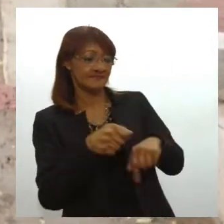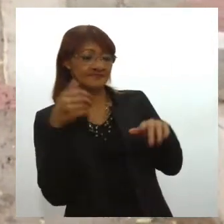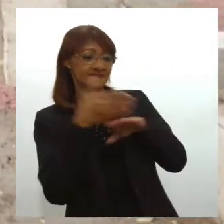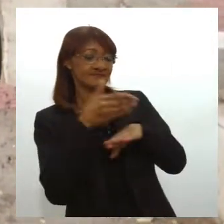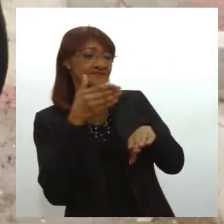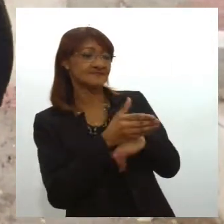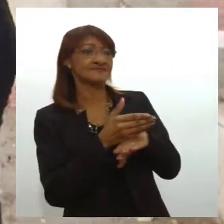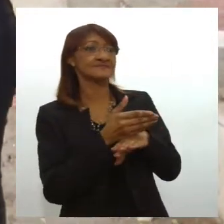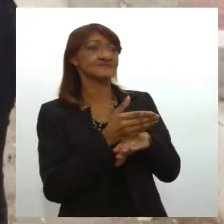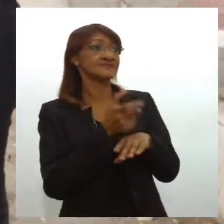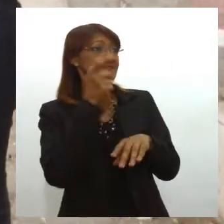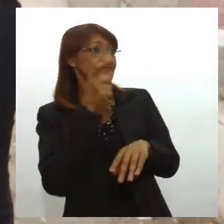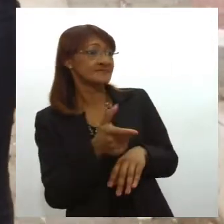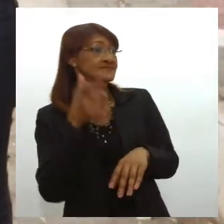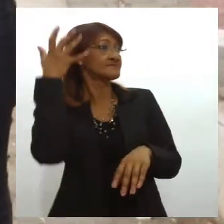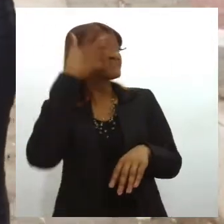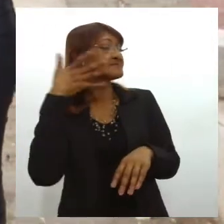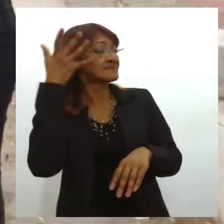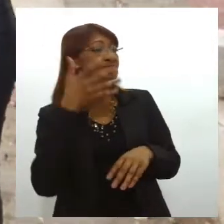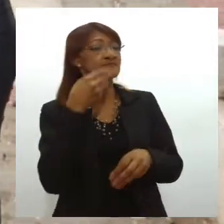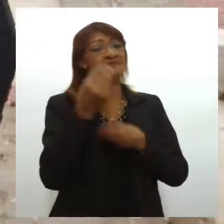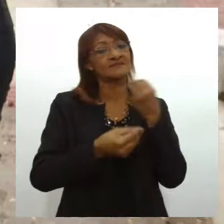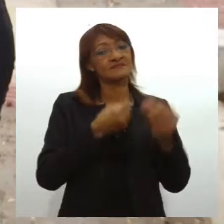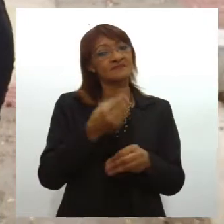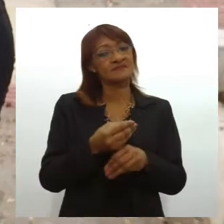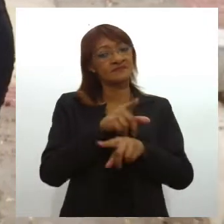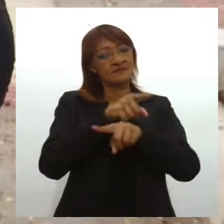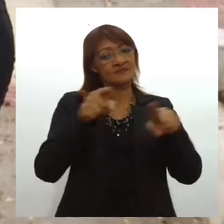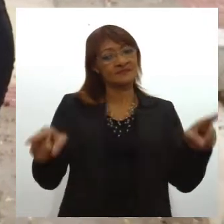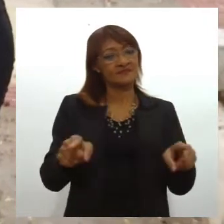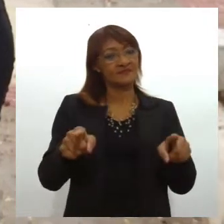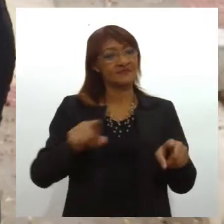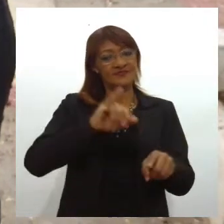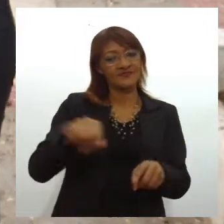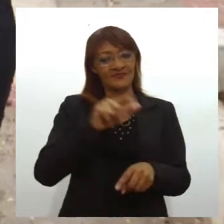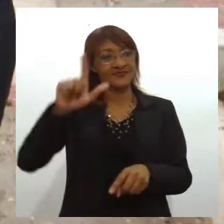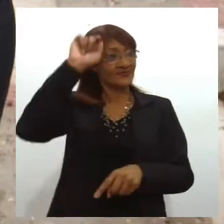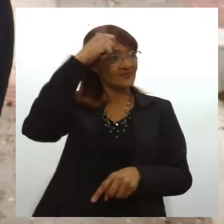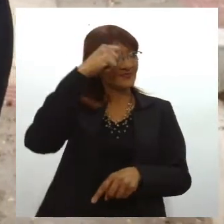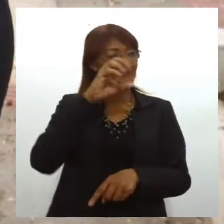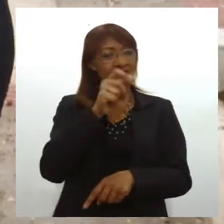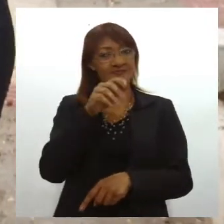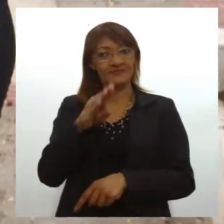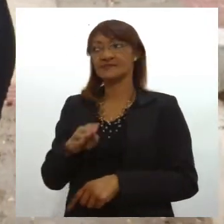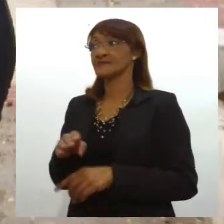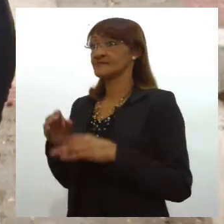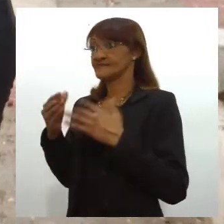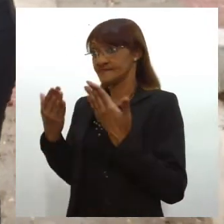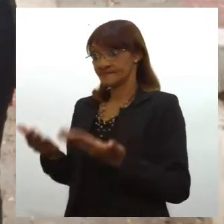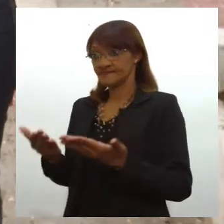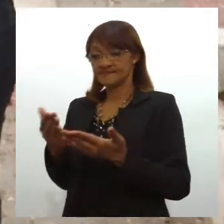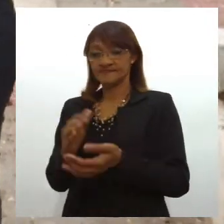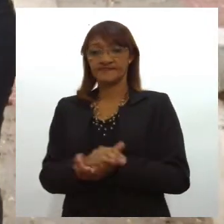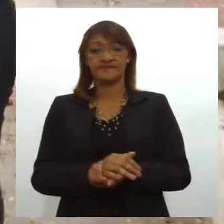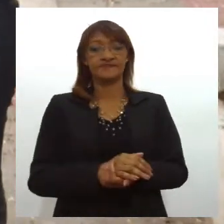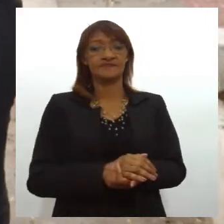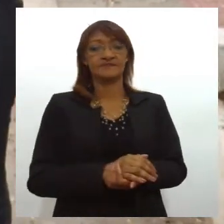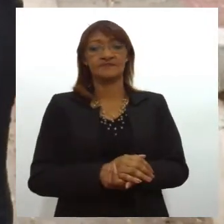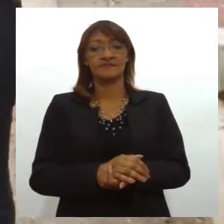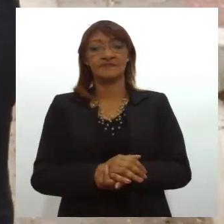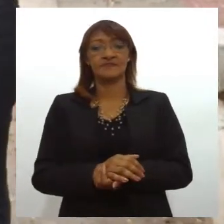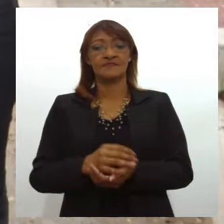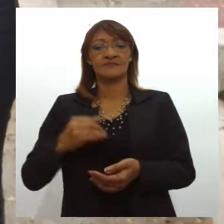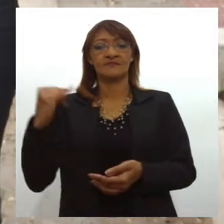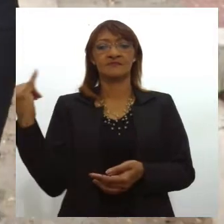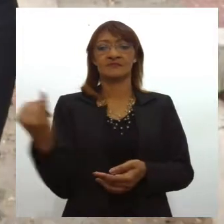falas, a esse compartilhamento sobre o Julho das Pretas aí da UAB. Olha, primeiramente, eu acho importante